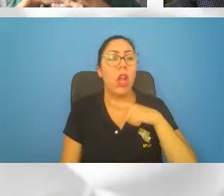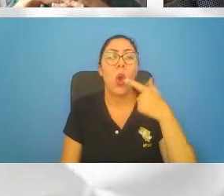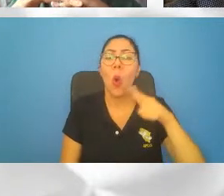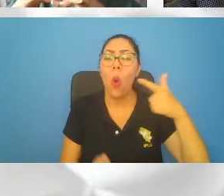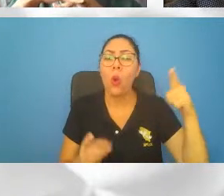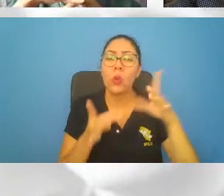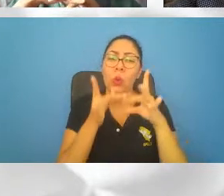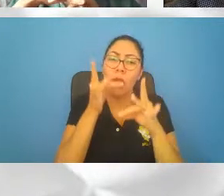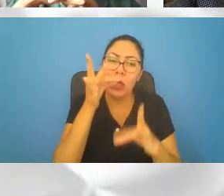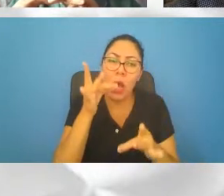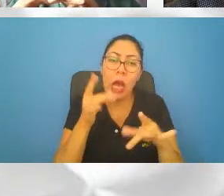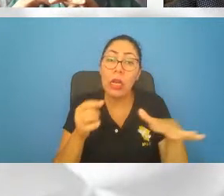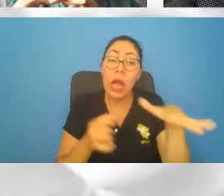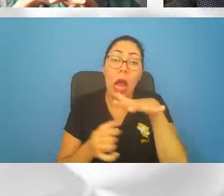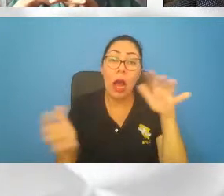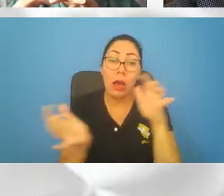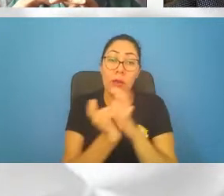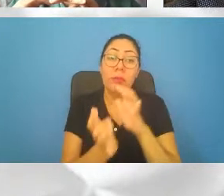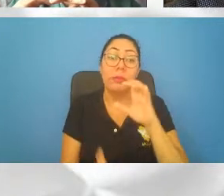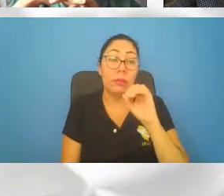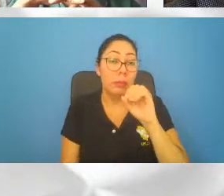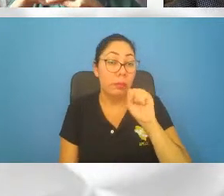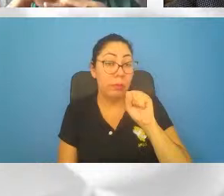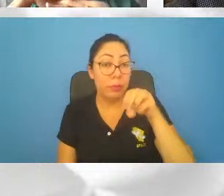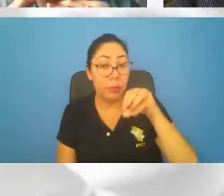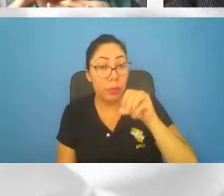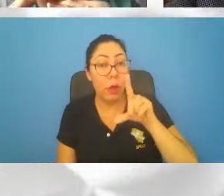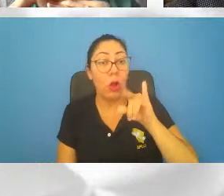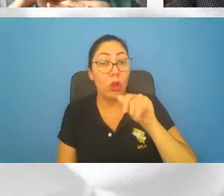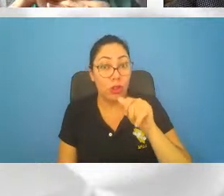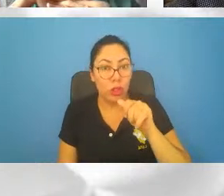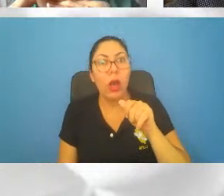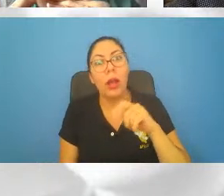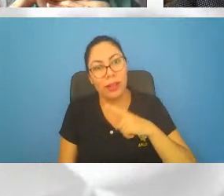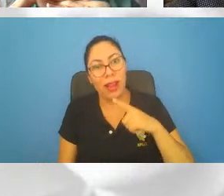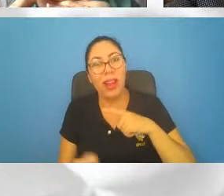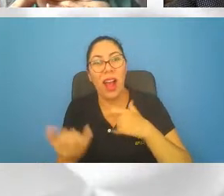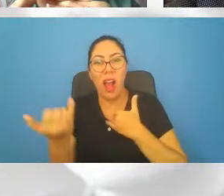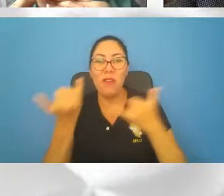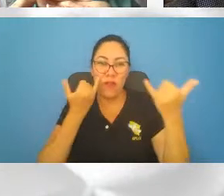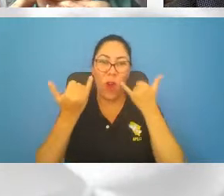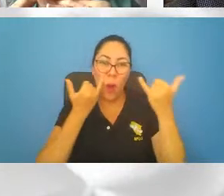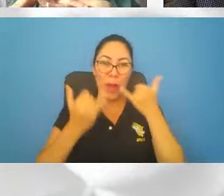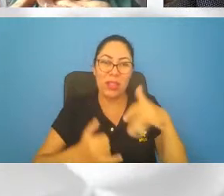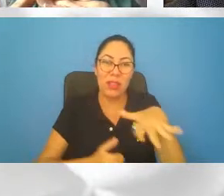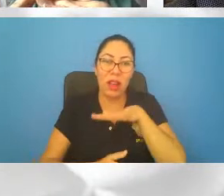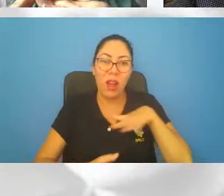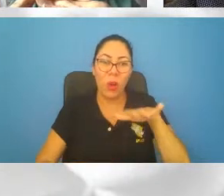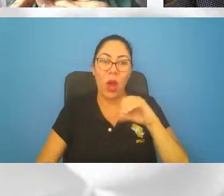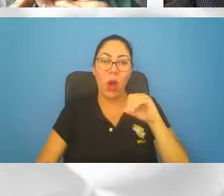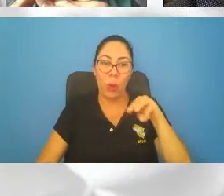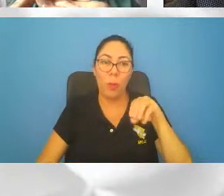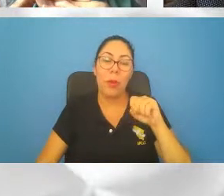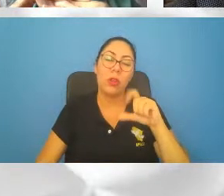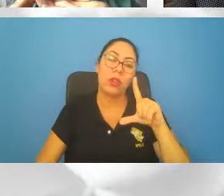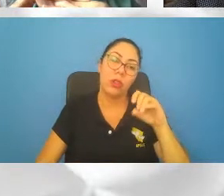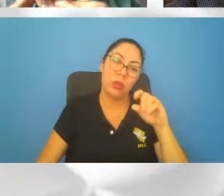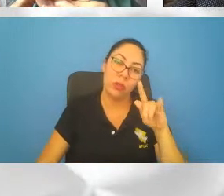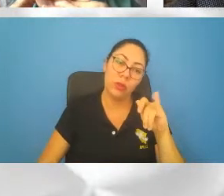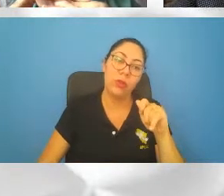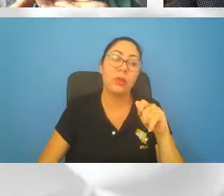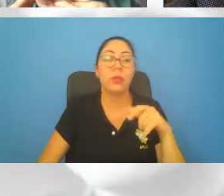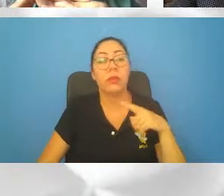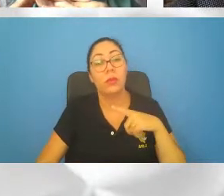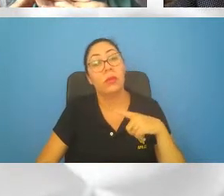pouco disso depois. Mas esses são ingredientes que são importantíssimos na cosmologia atual. É responder a pergunta o que